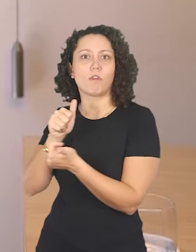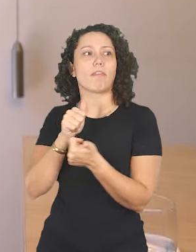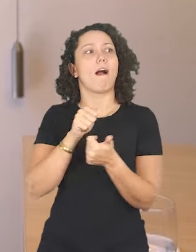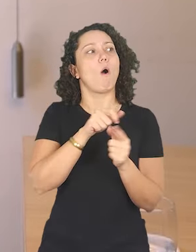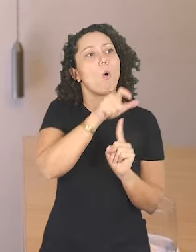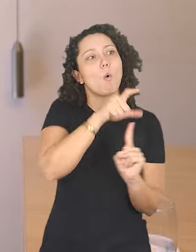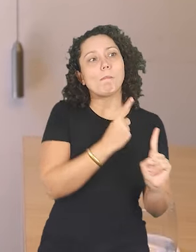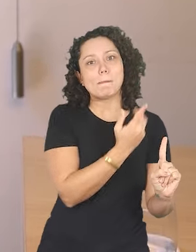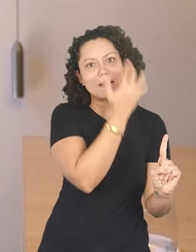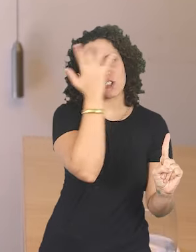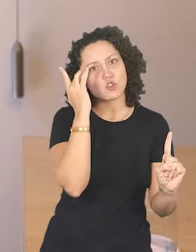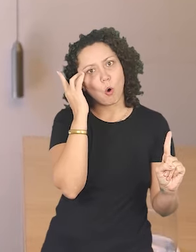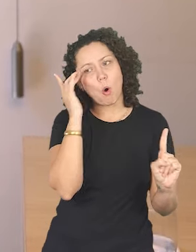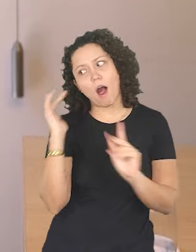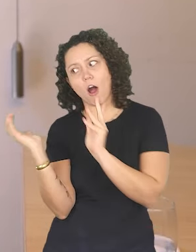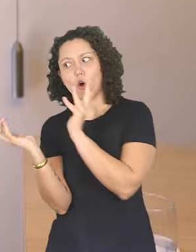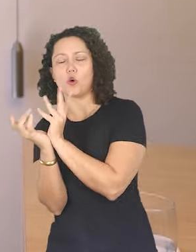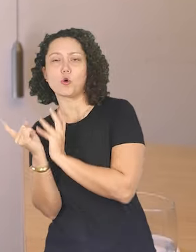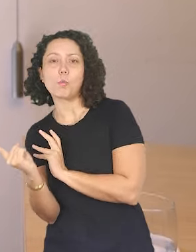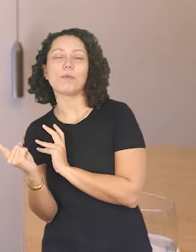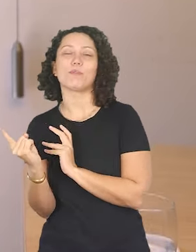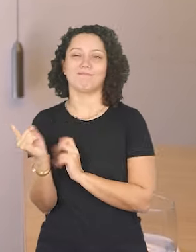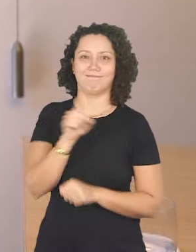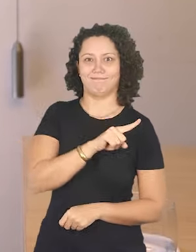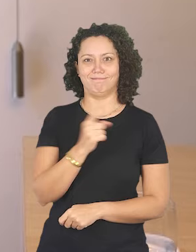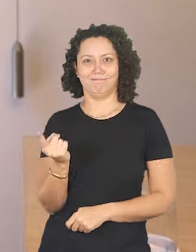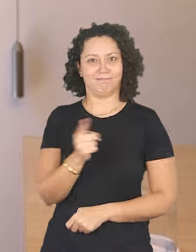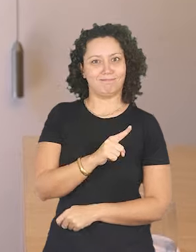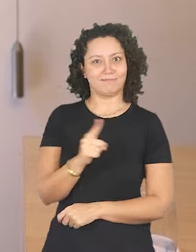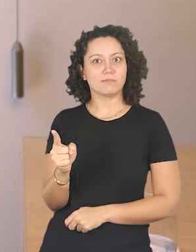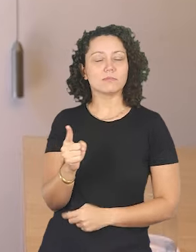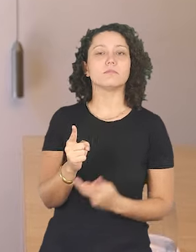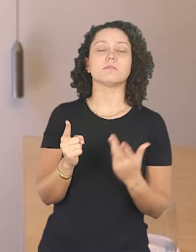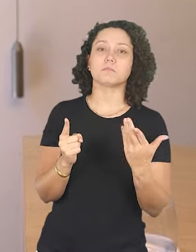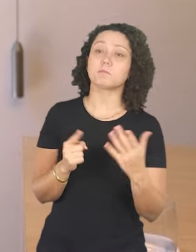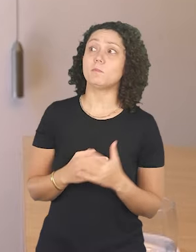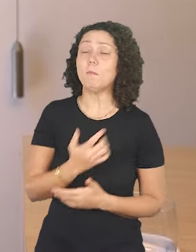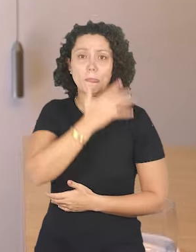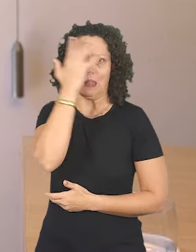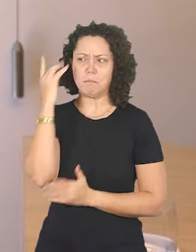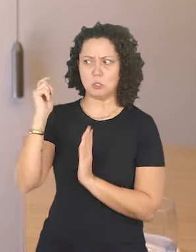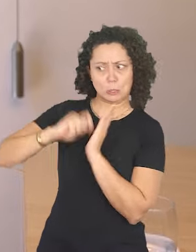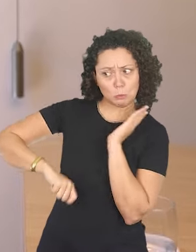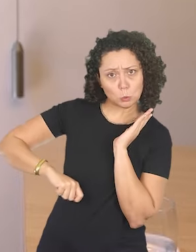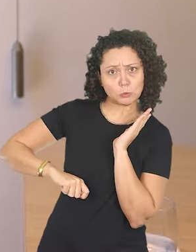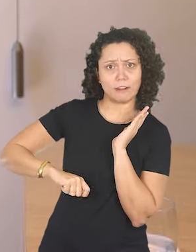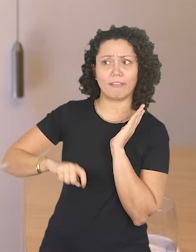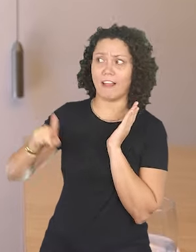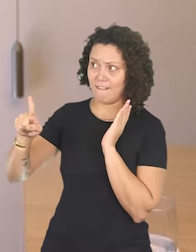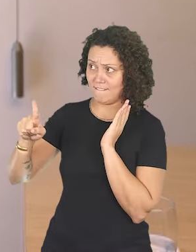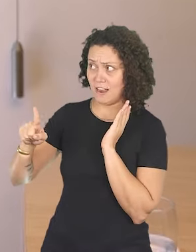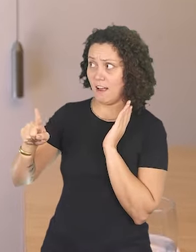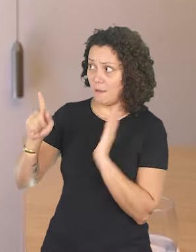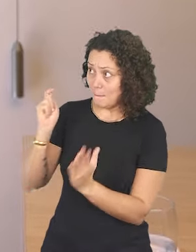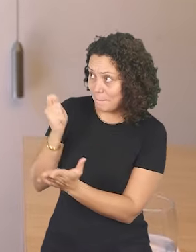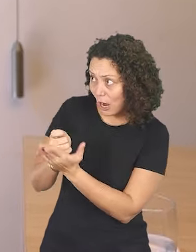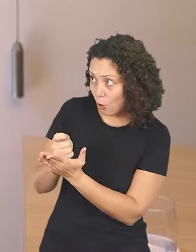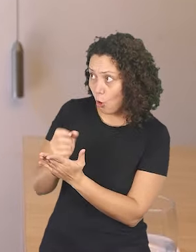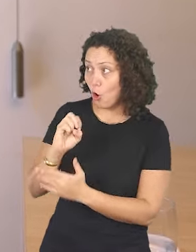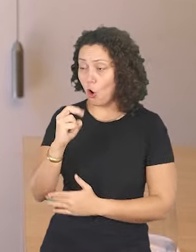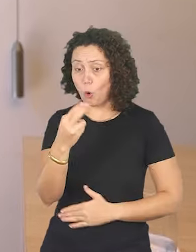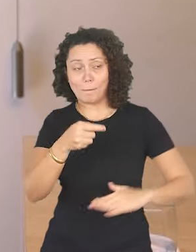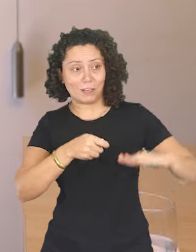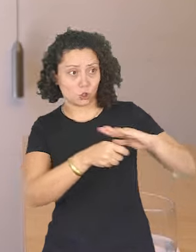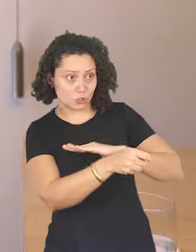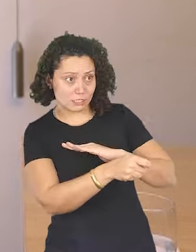coletivas, a partir de recursos do próprio contratante, ou através de patrocínios,